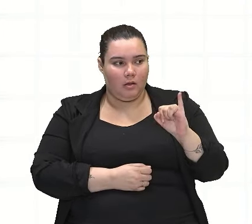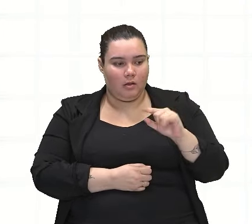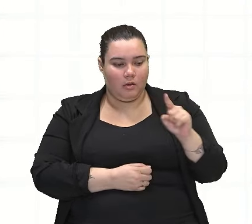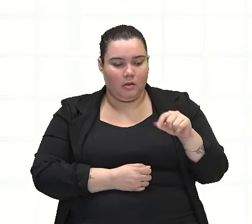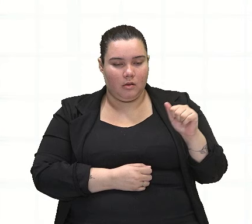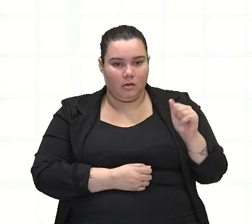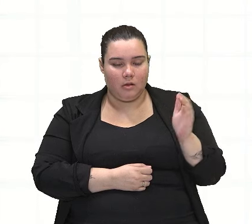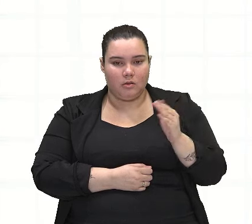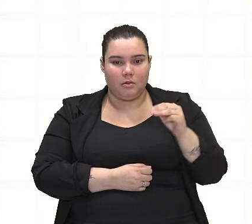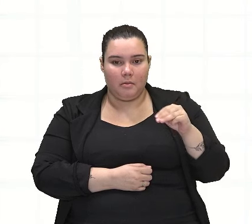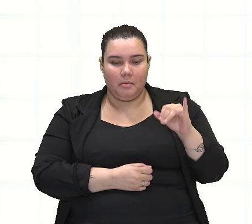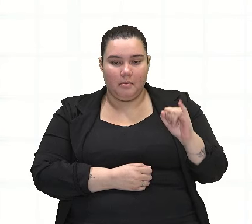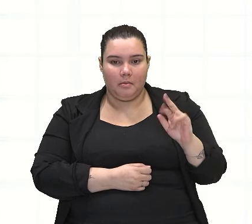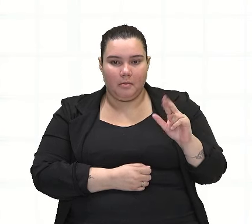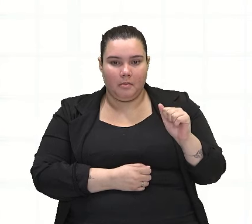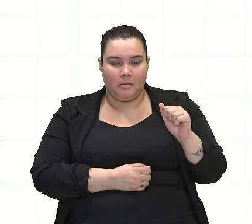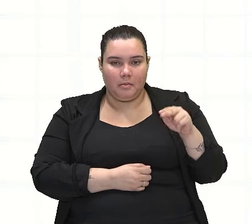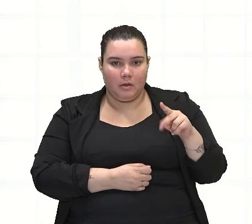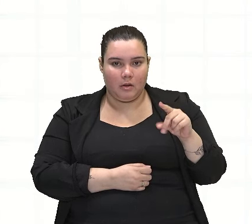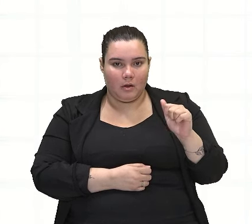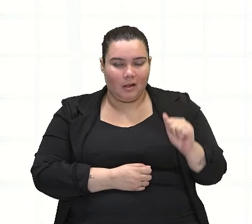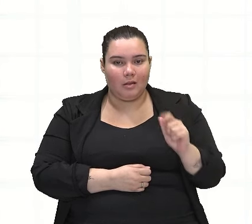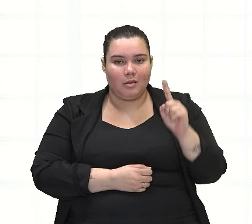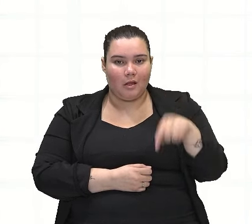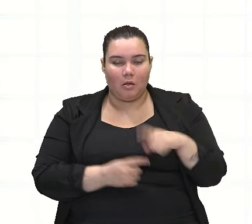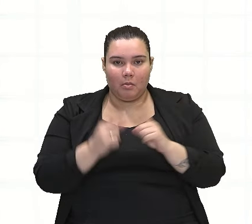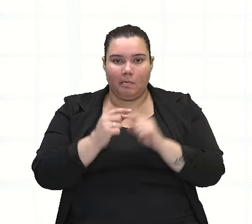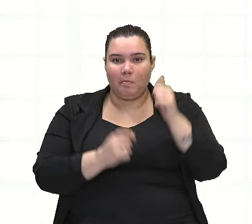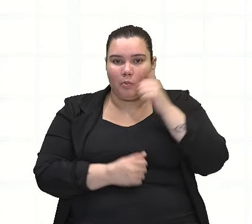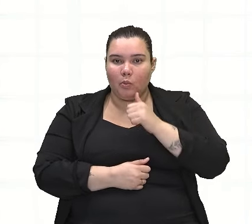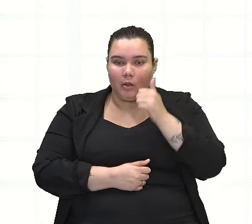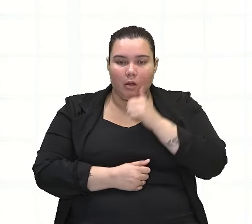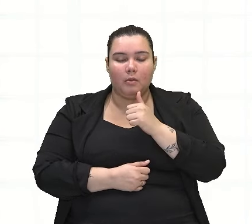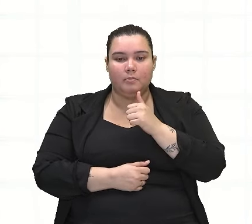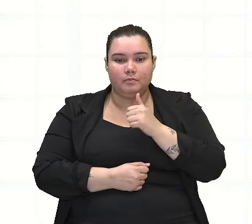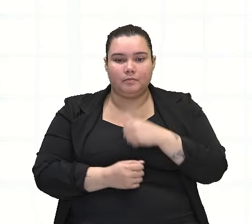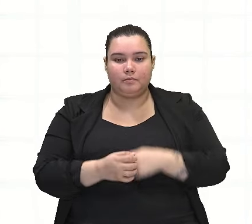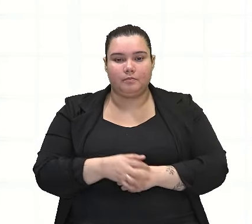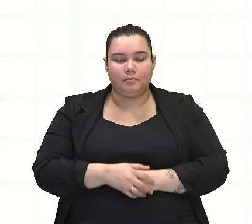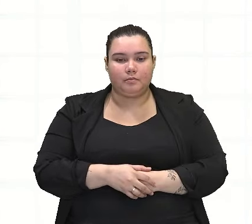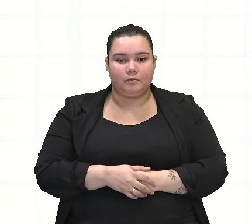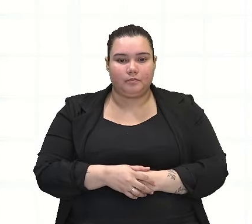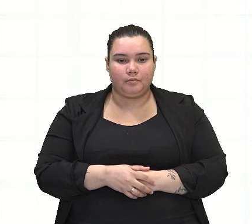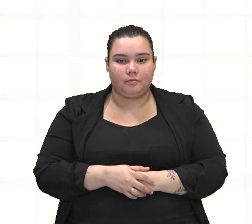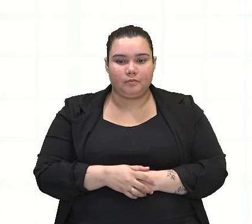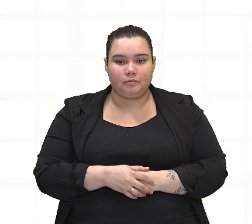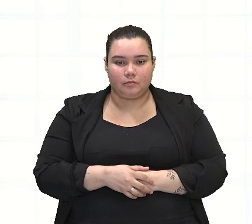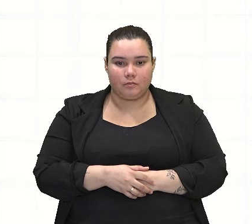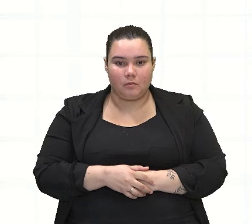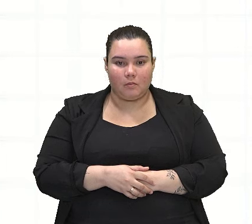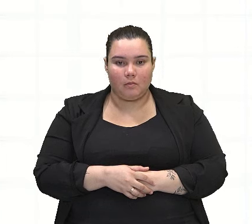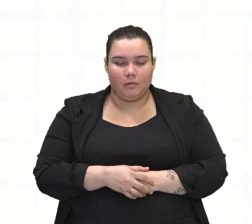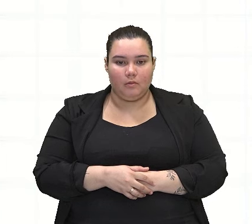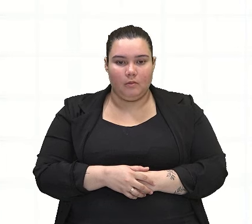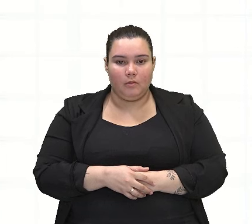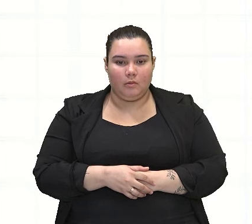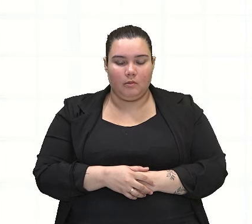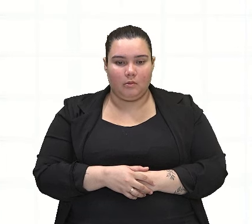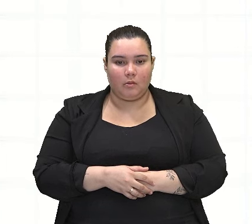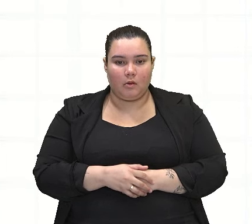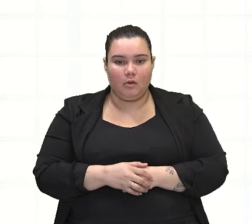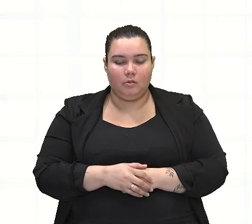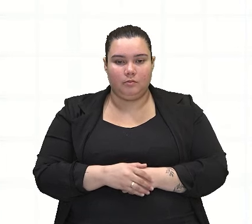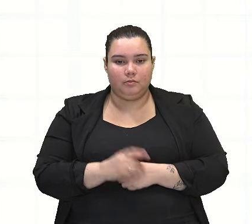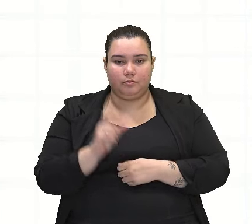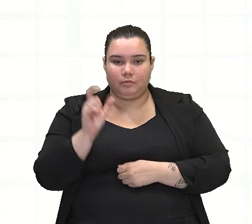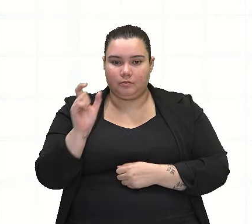palavra feminina. Ok? E observem que aqui, o nosso